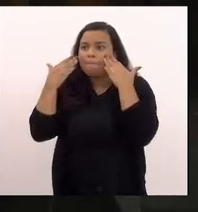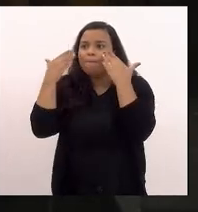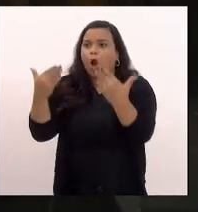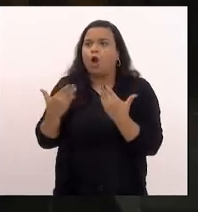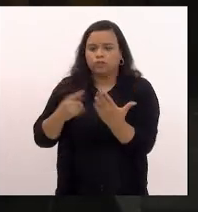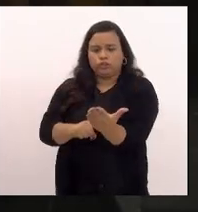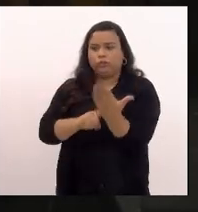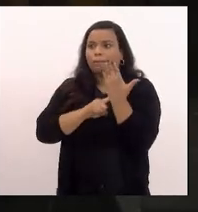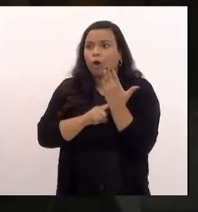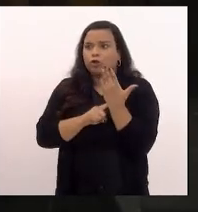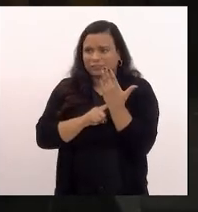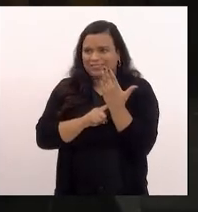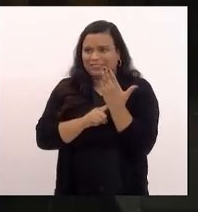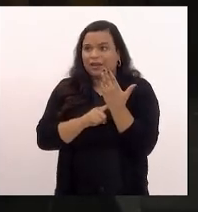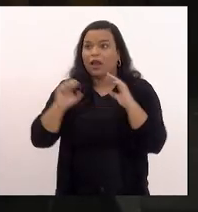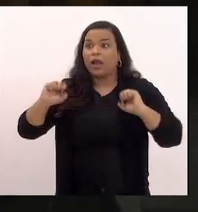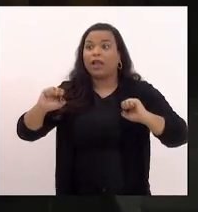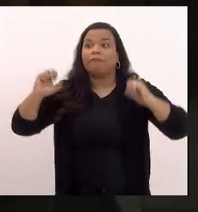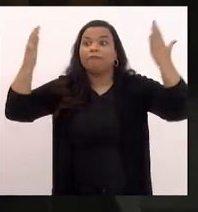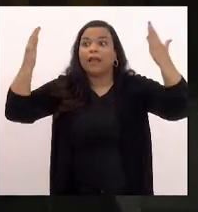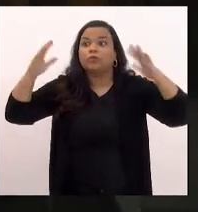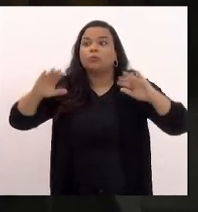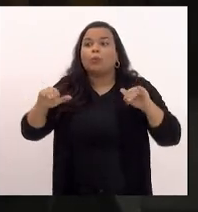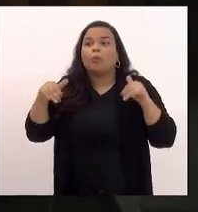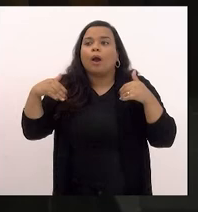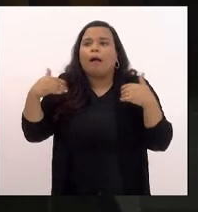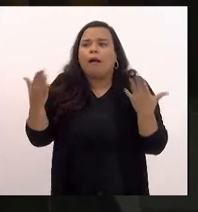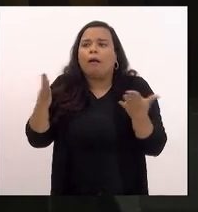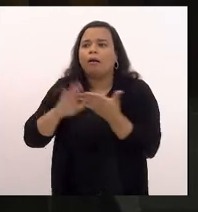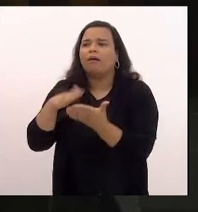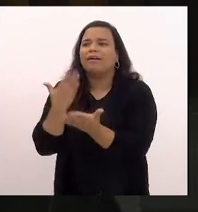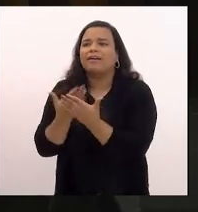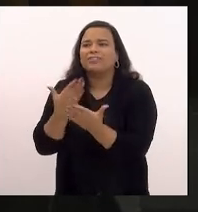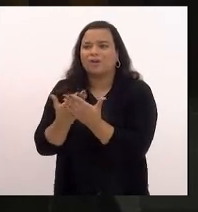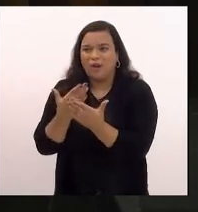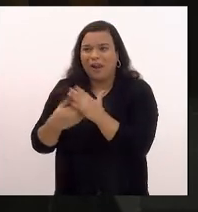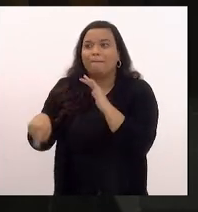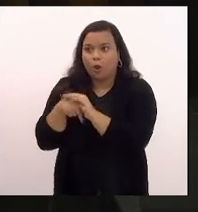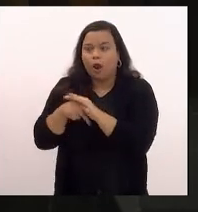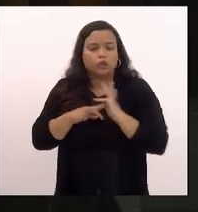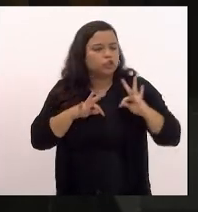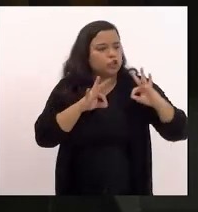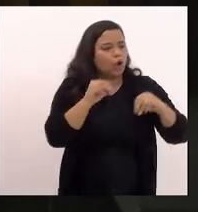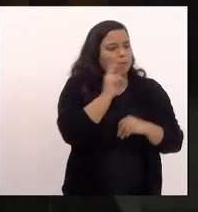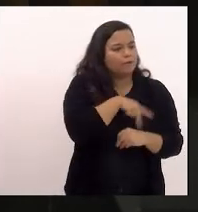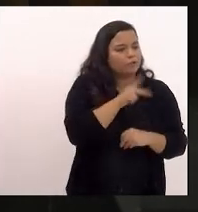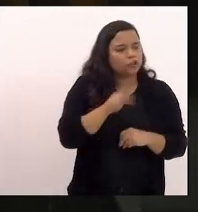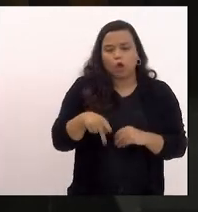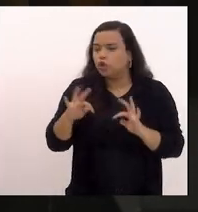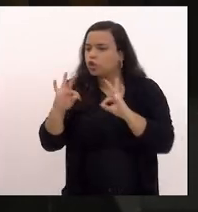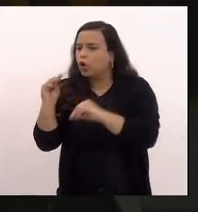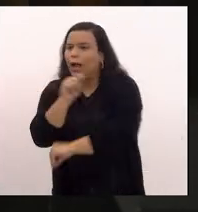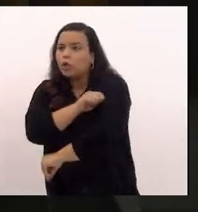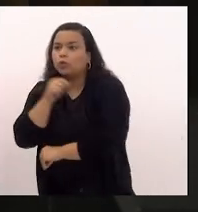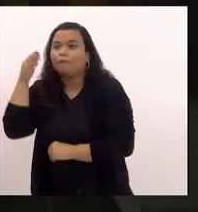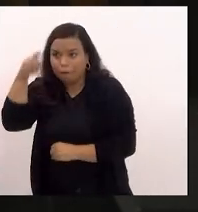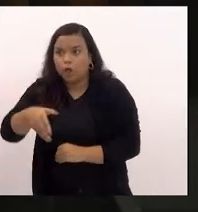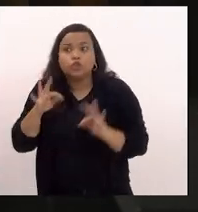em qual evento externo da escola que todos os alunos ou todos os professores foram nunca